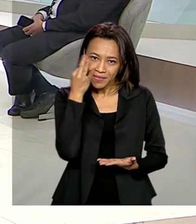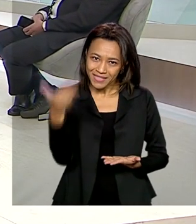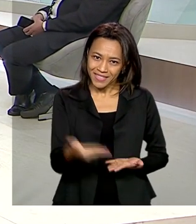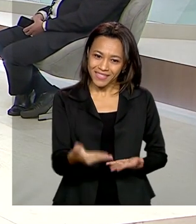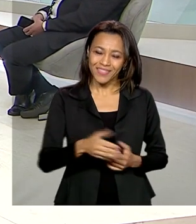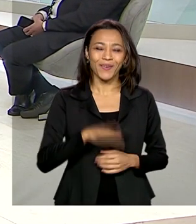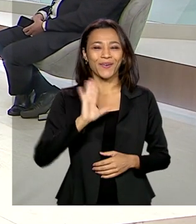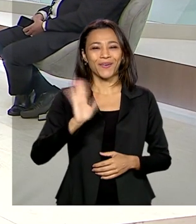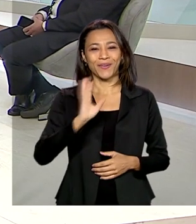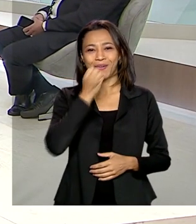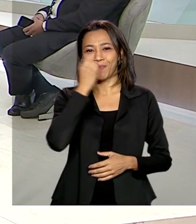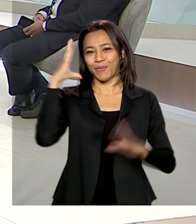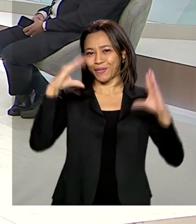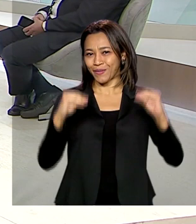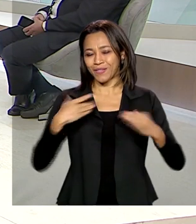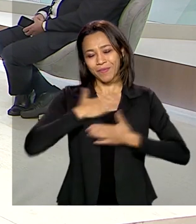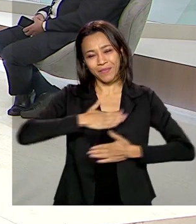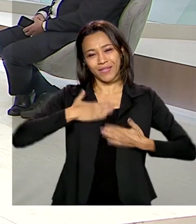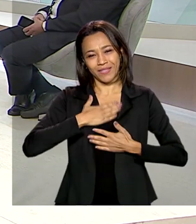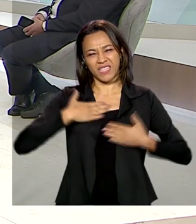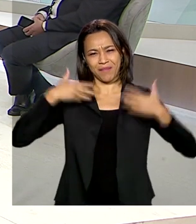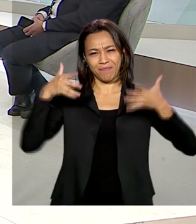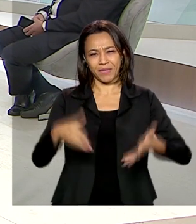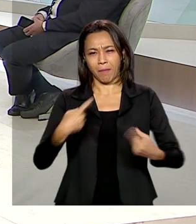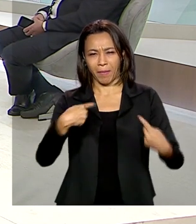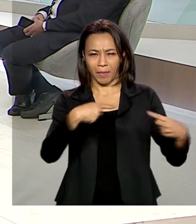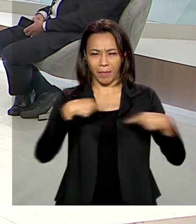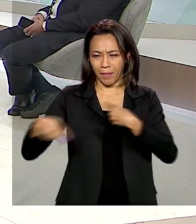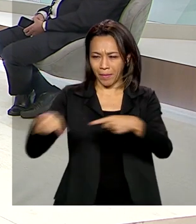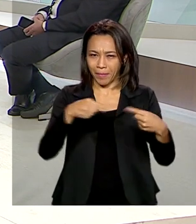Oi, boa noite. Uma satisfação participar desse debate com vocês.